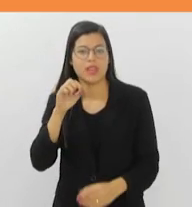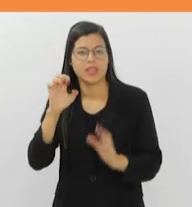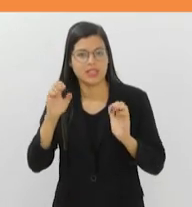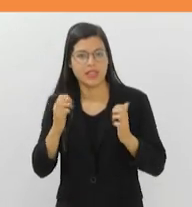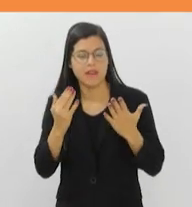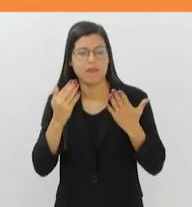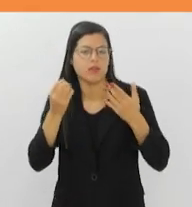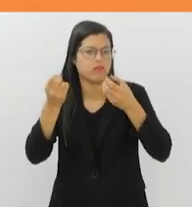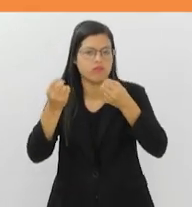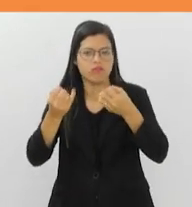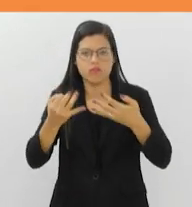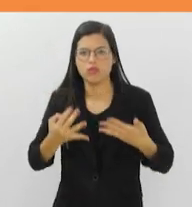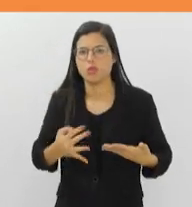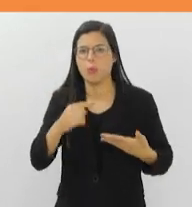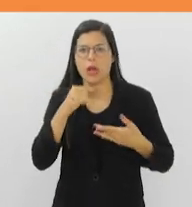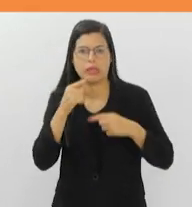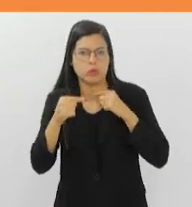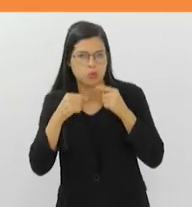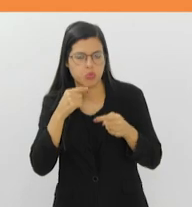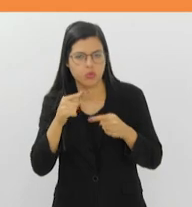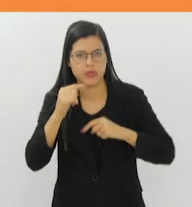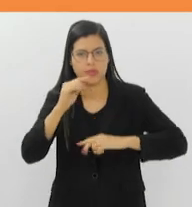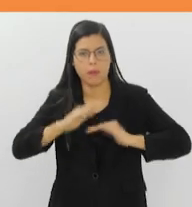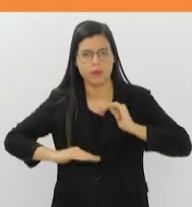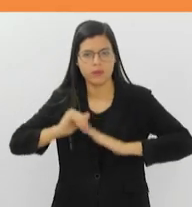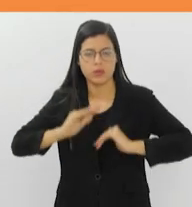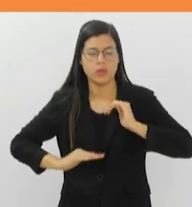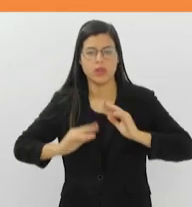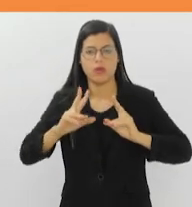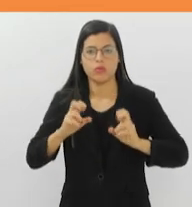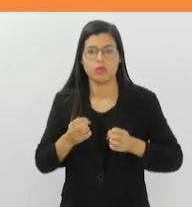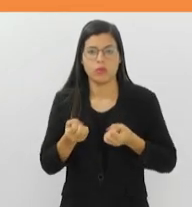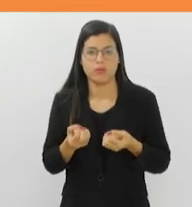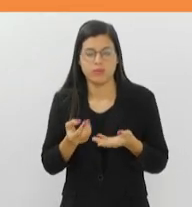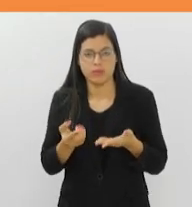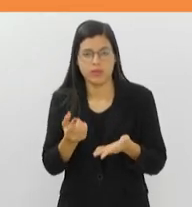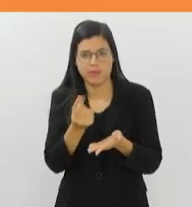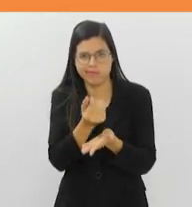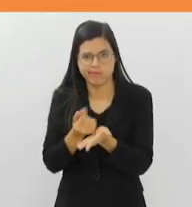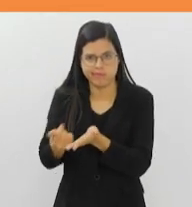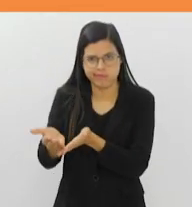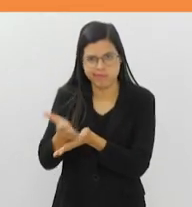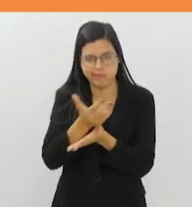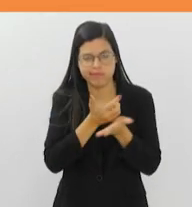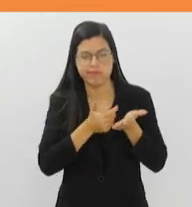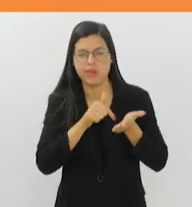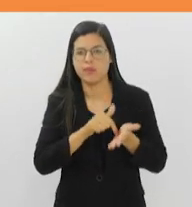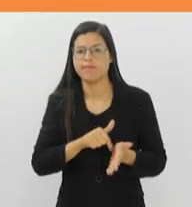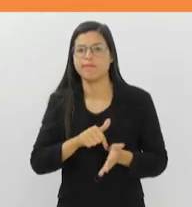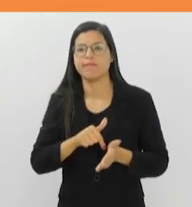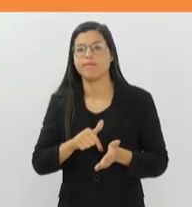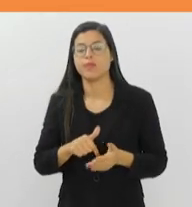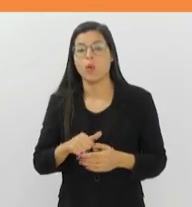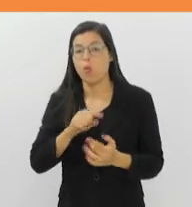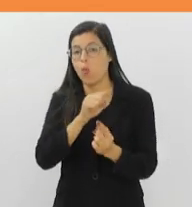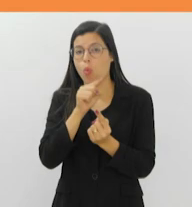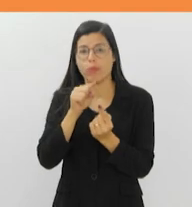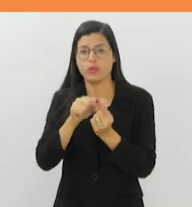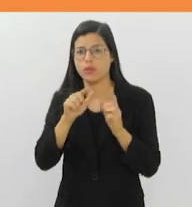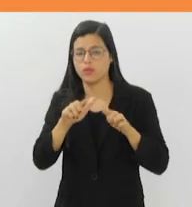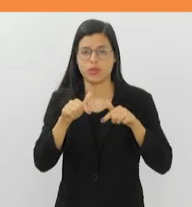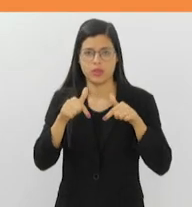para esclarecer dúvidas dos profissionais sobre a concessão de incentivos fiscais em território fluminense. O objetivo desta